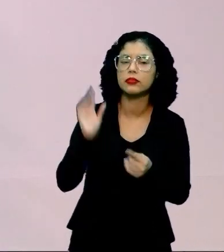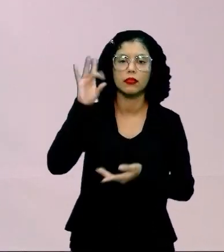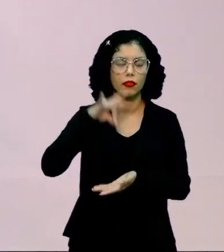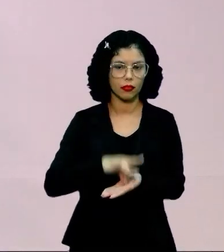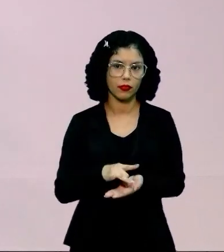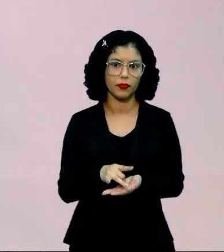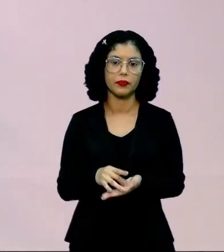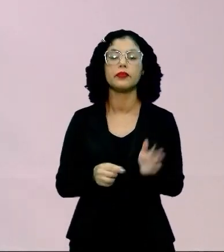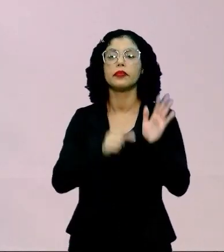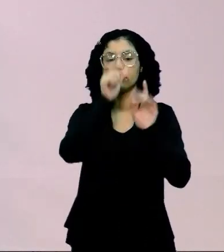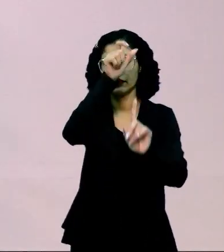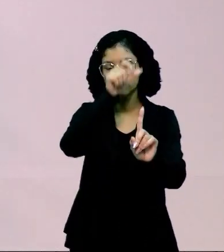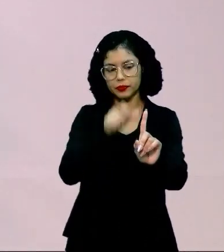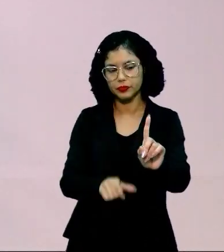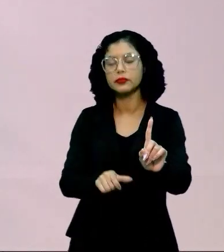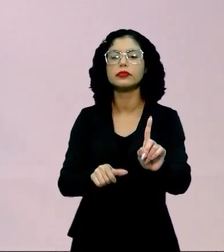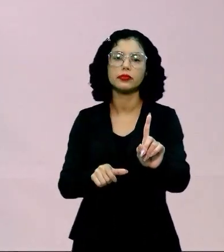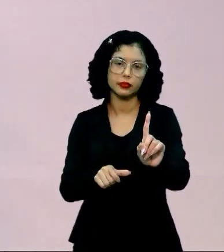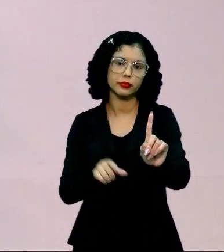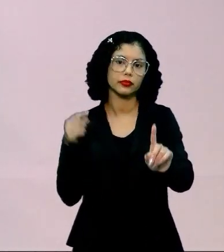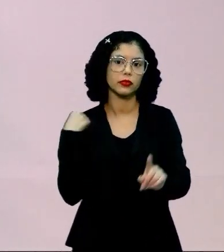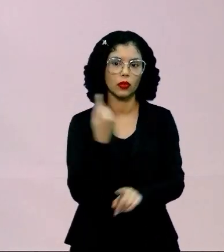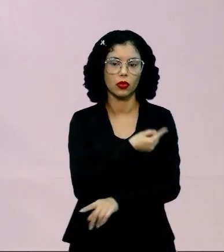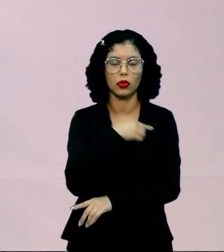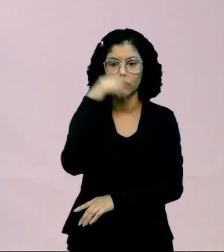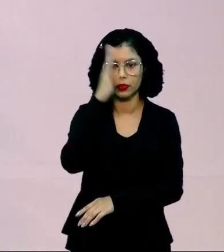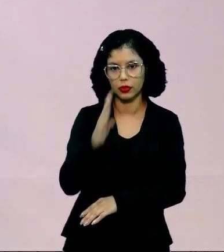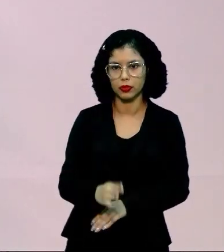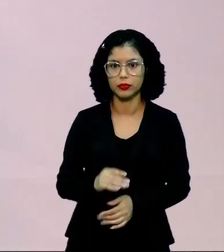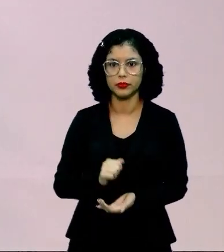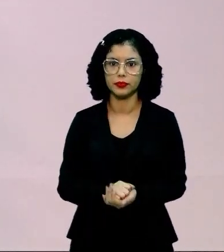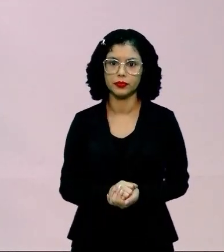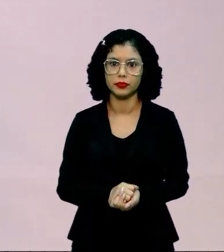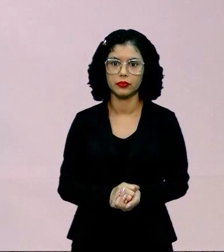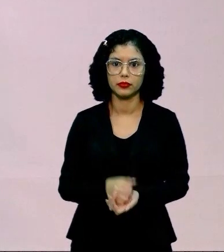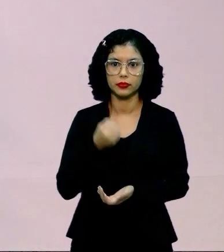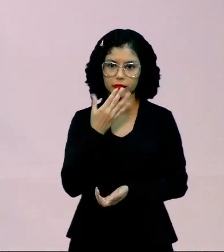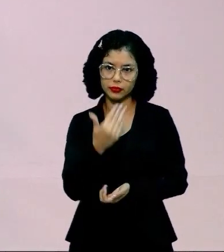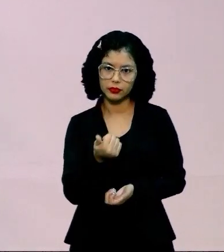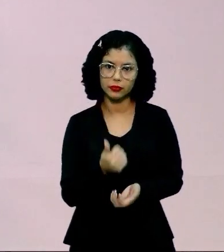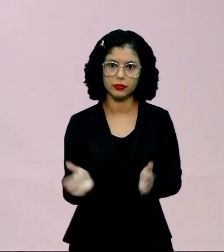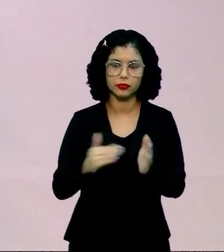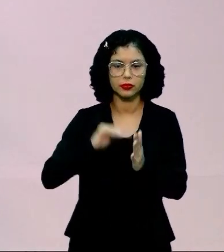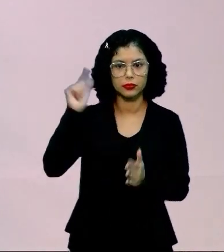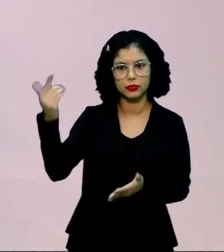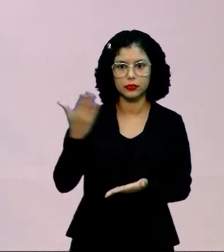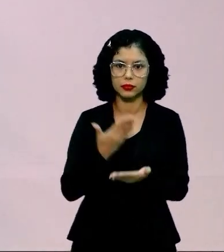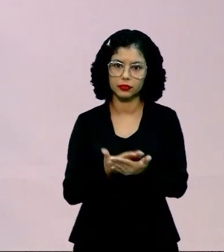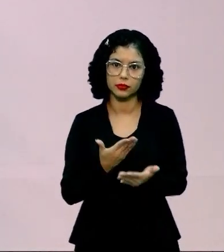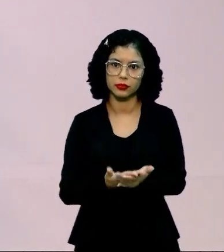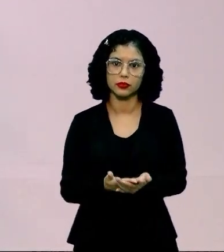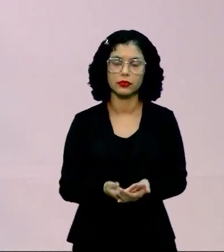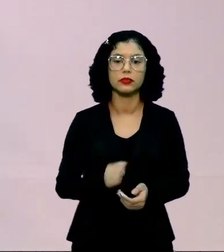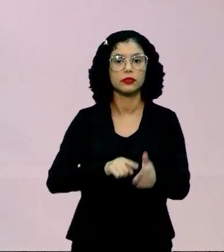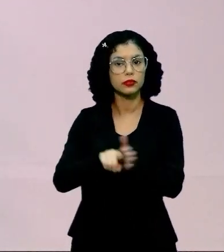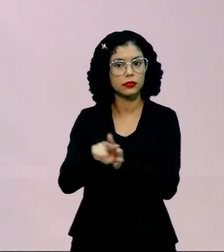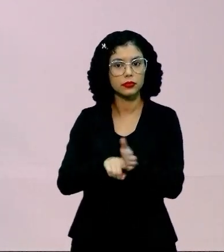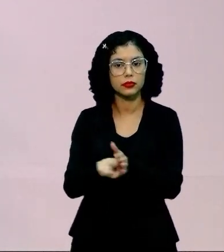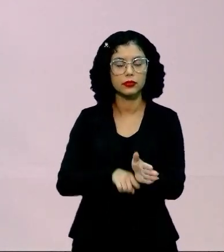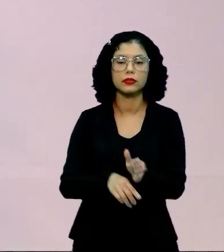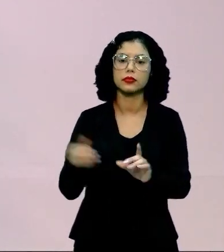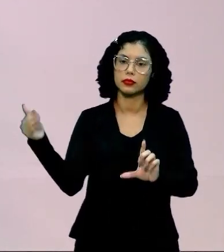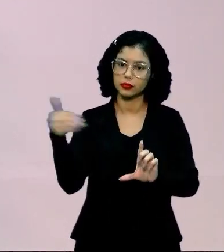realidade e representam mais o nosso brasileiro da época. Tá bom? Até a próxima aula, pesquisa no nosso